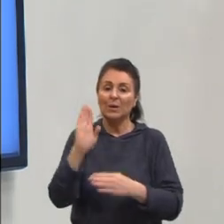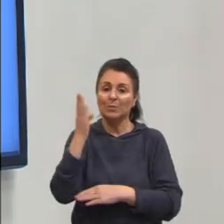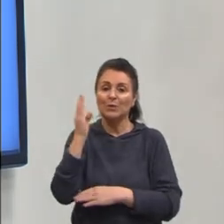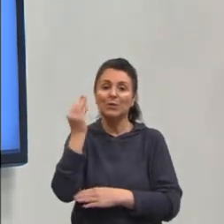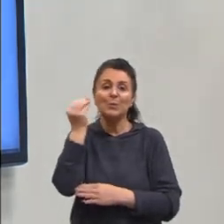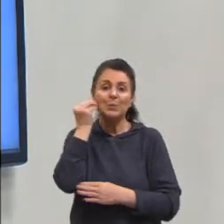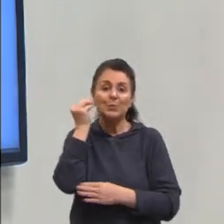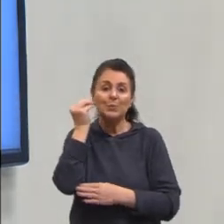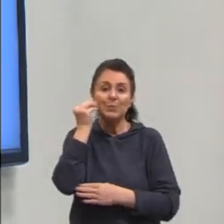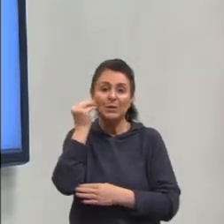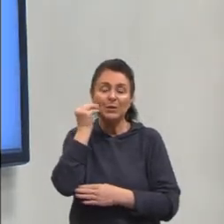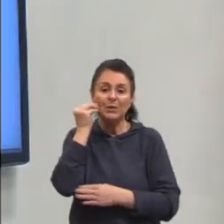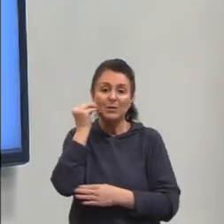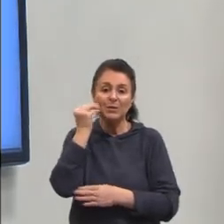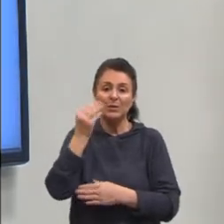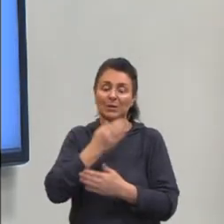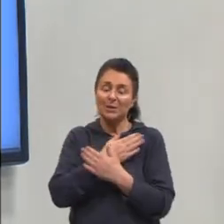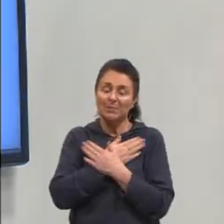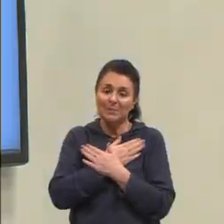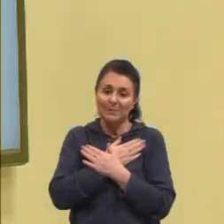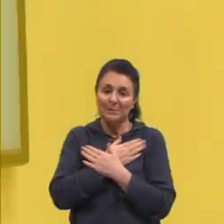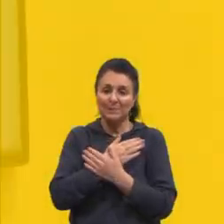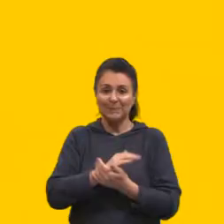Um beijo e forte abraço!